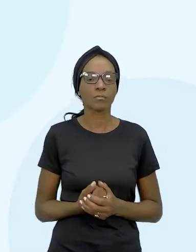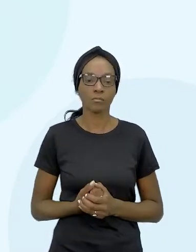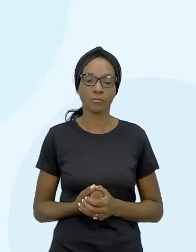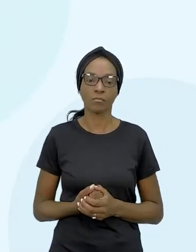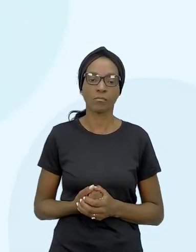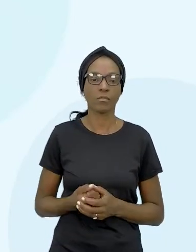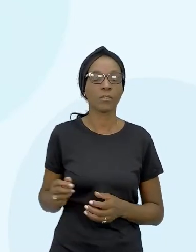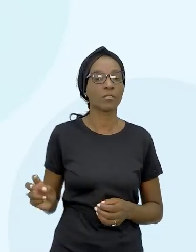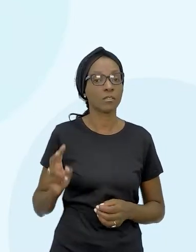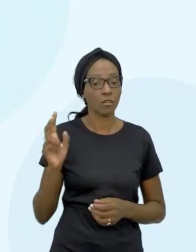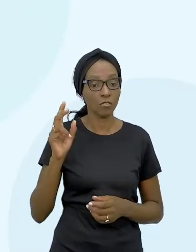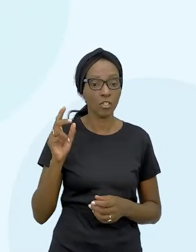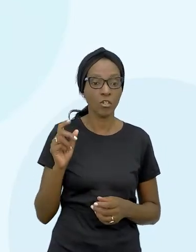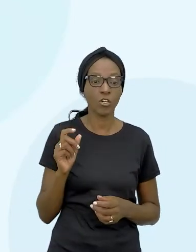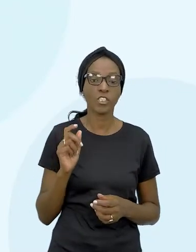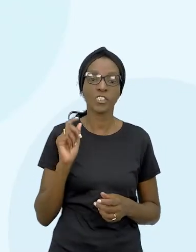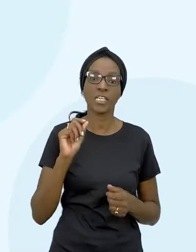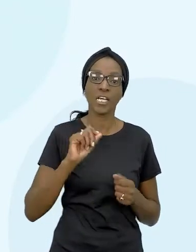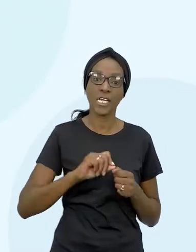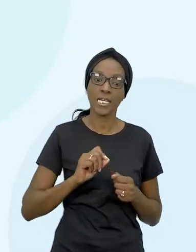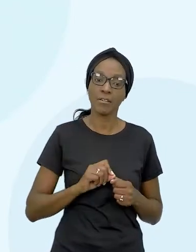realizados e não previsíveis.